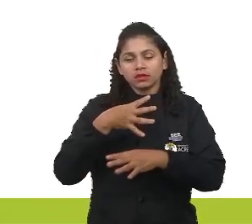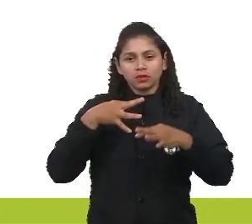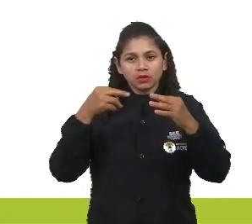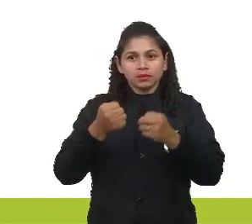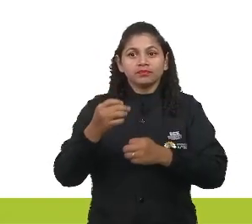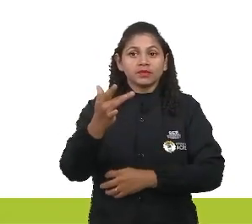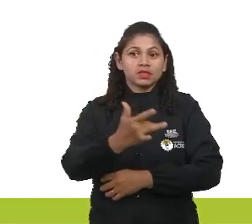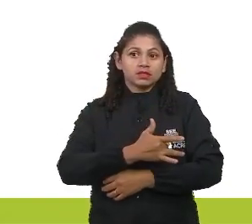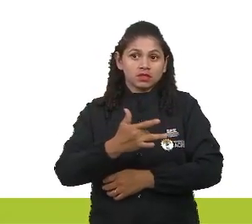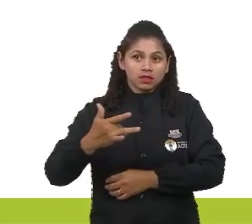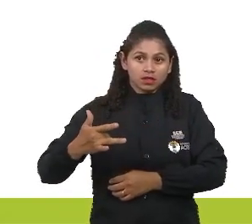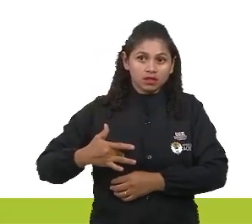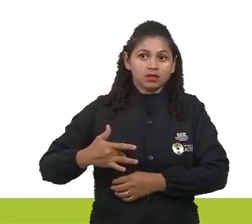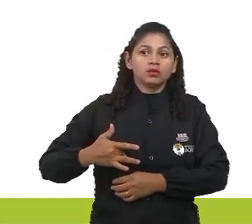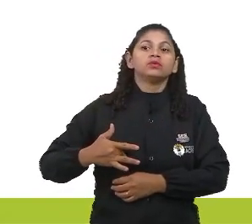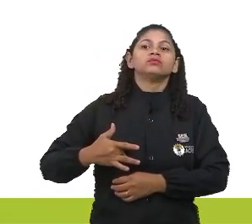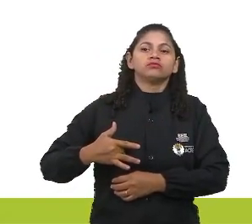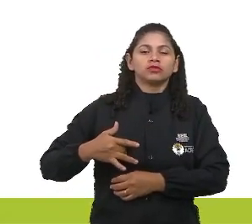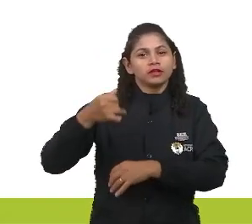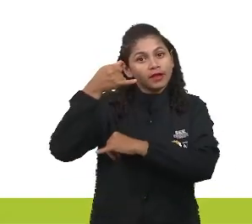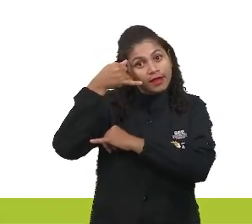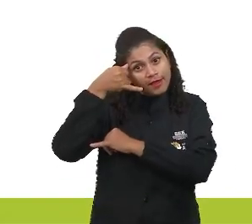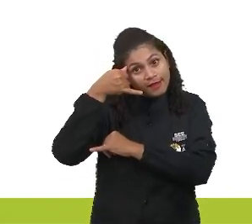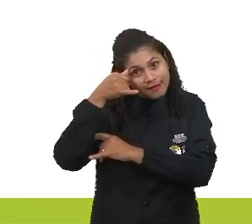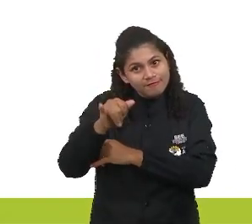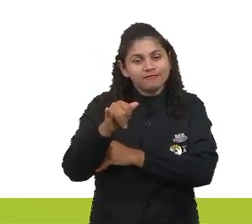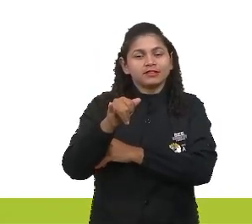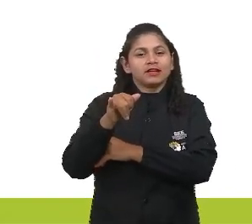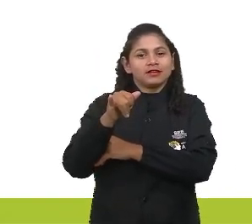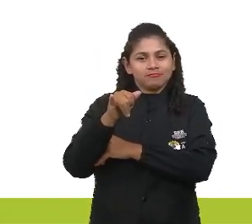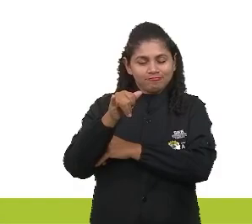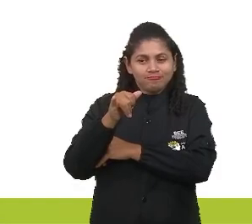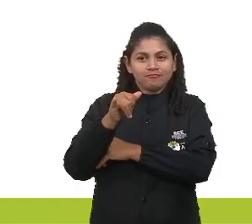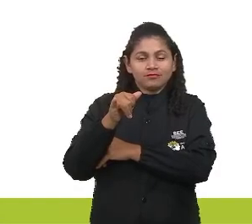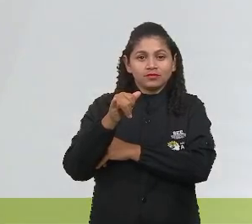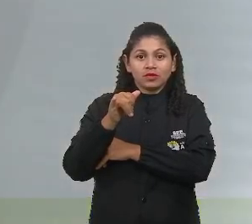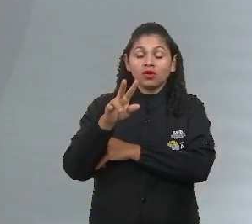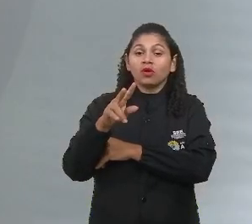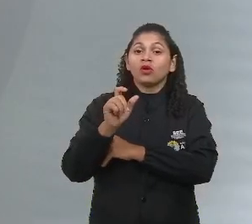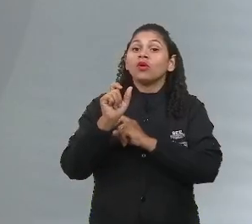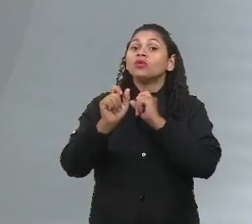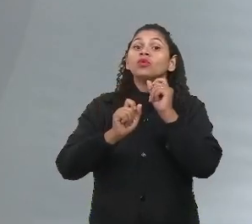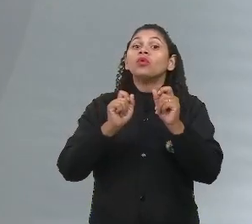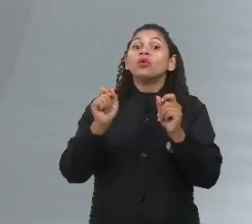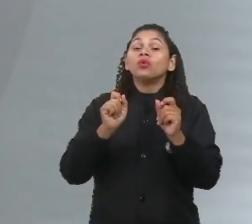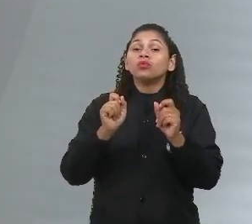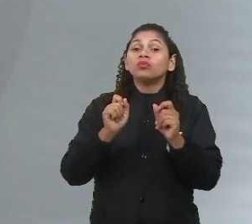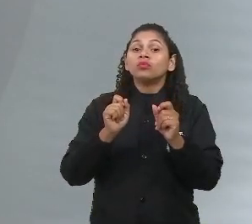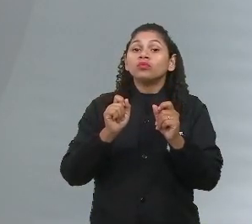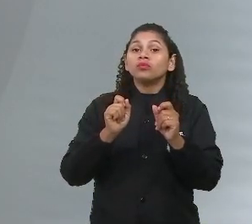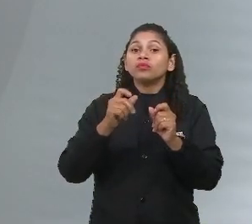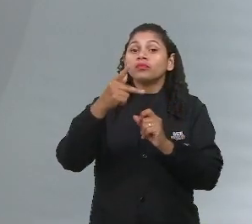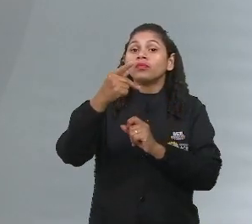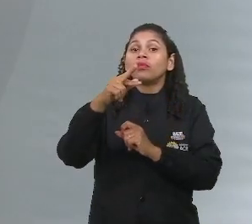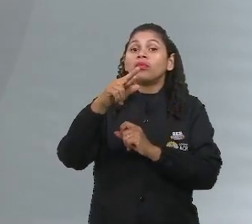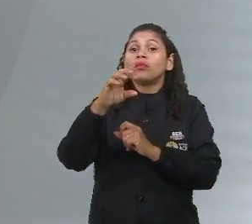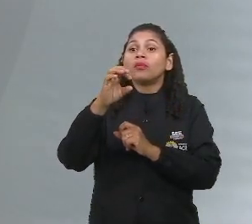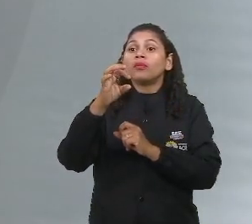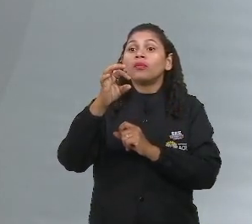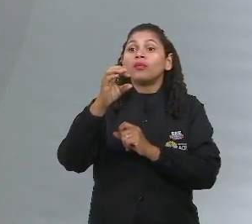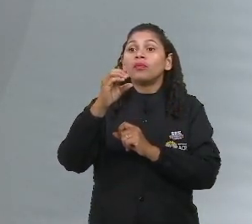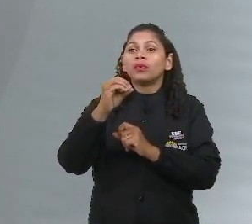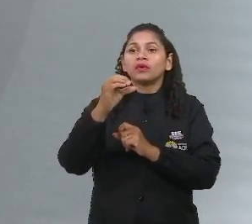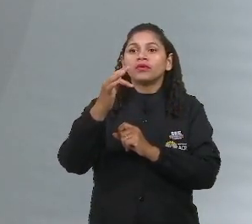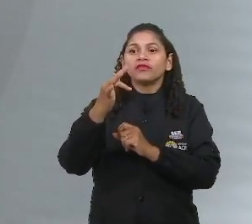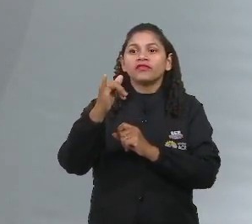saúde, profilaxia. Profilaxia é o quê? Fala para mim. Olha na minha cara. Ah, ah, foca aqui. Bora, bora, bora, bora. Me diga. Profilaxia, eu não ouvi direito. Mais